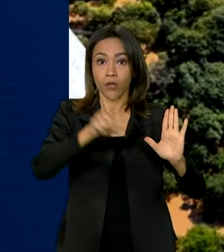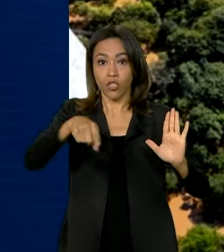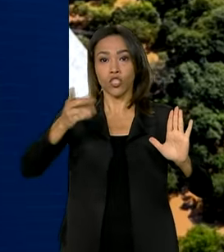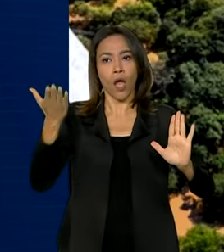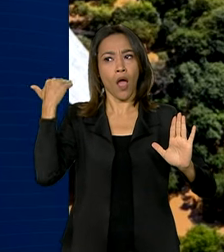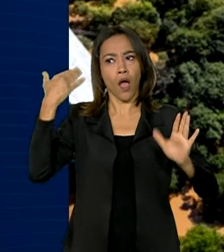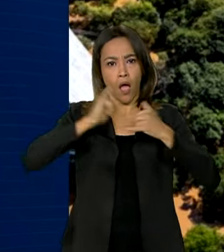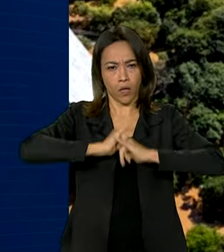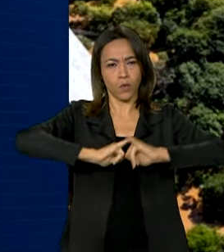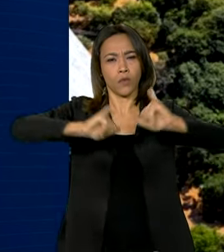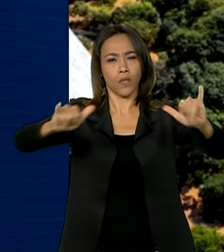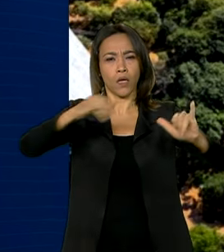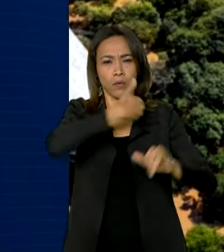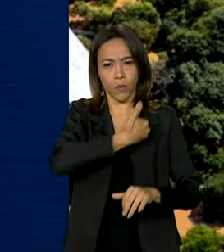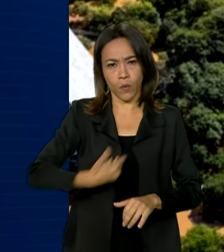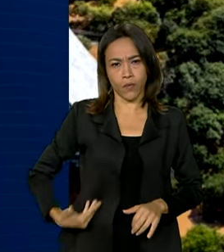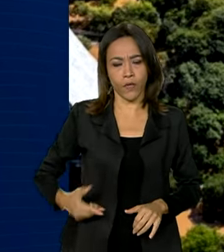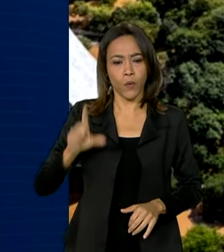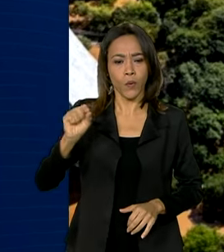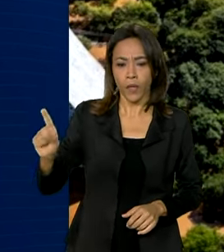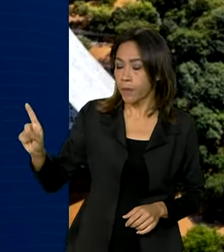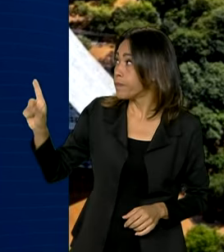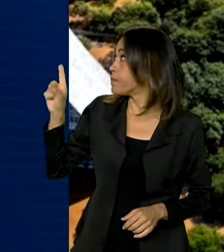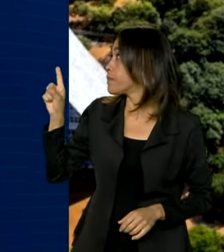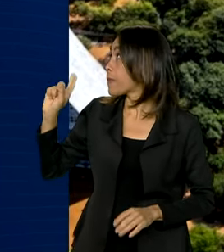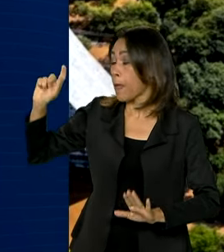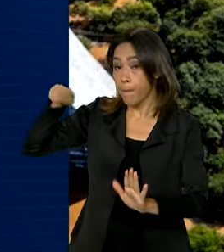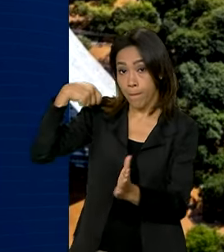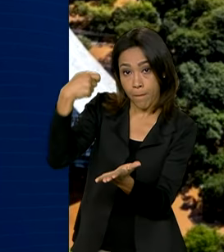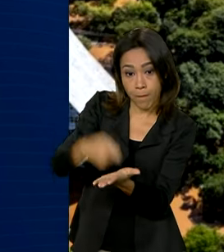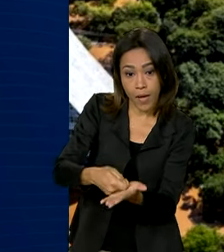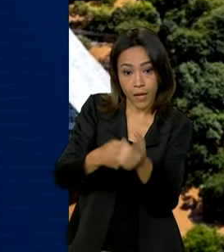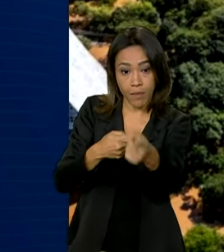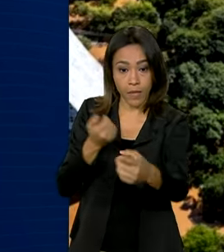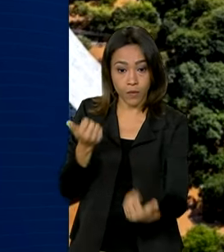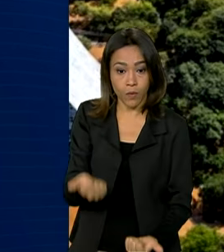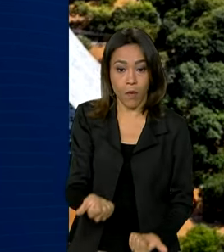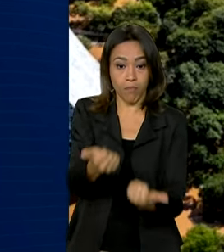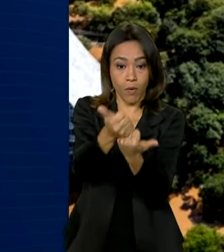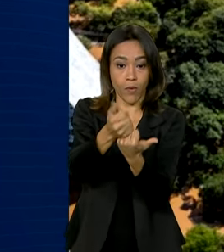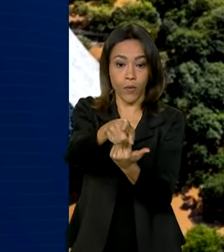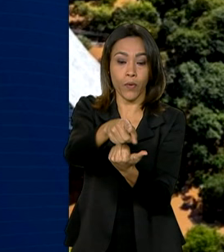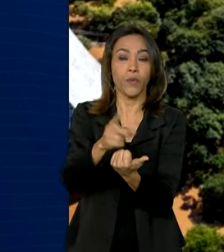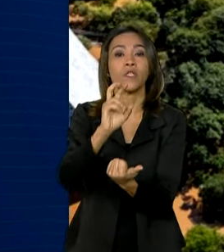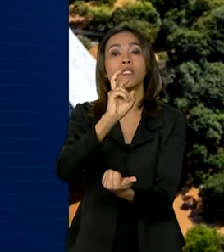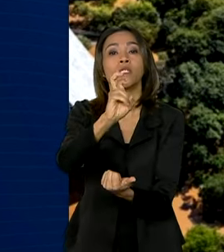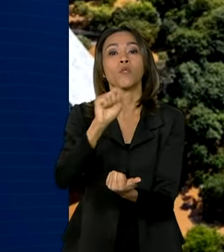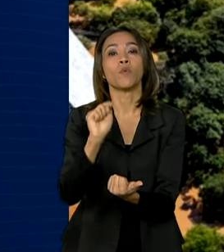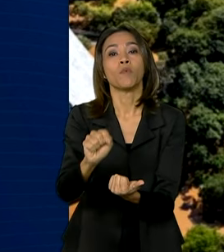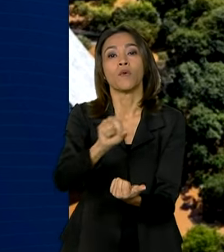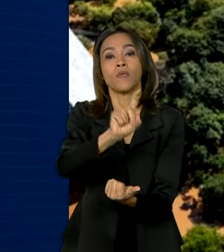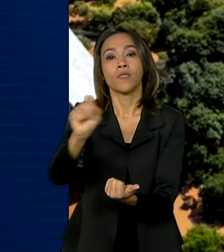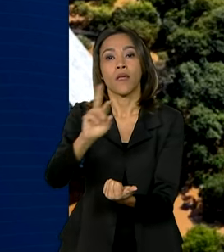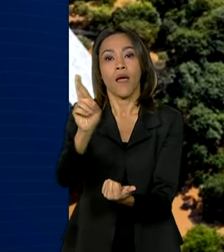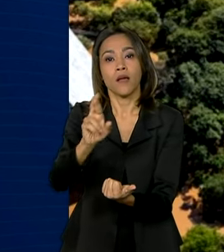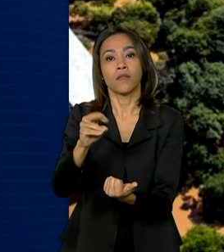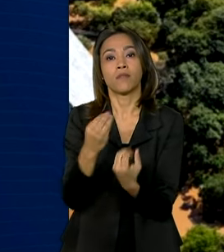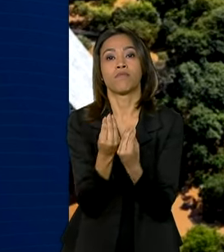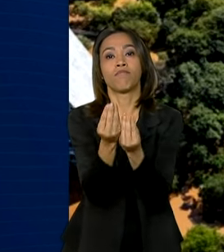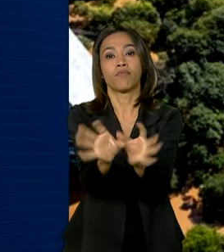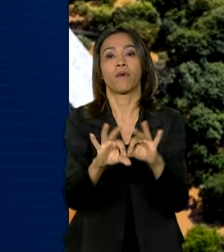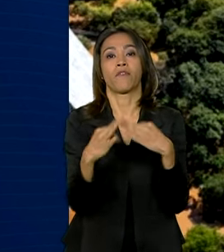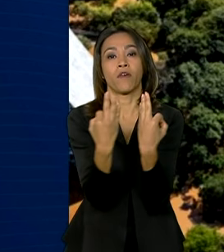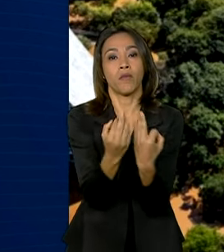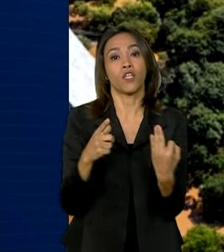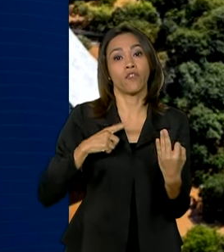governo federal nas últimas semanas, como o pagamento do auxílio reconstrução no valor de R 5.100,00 para as famílias que